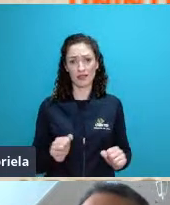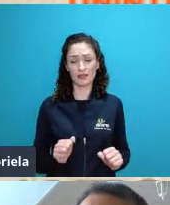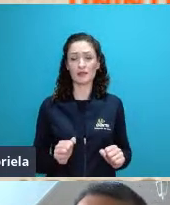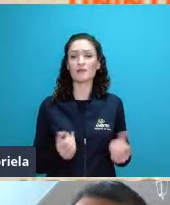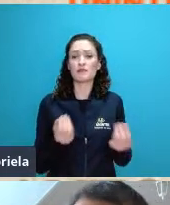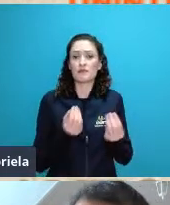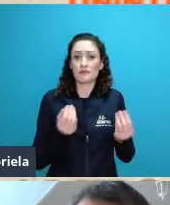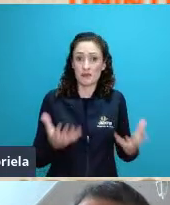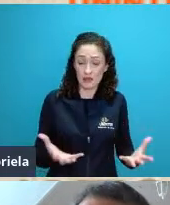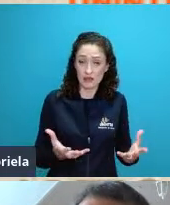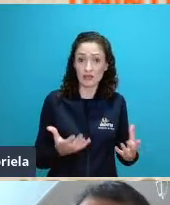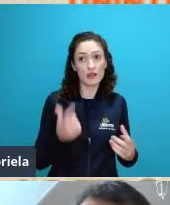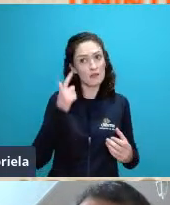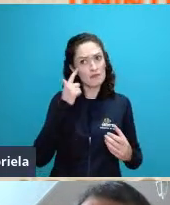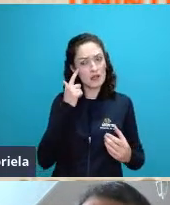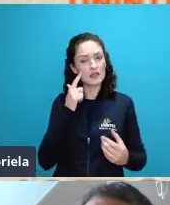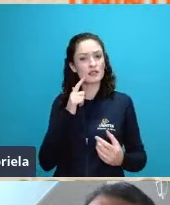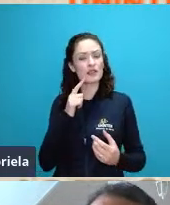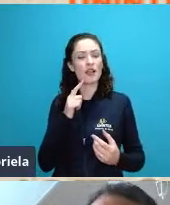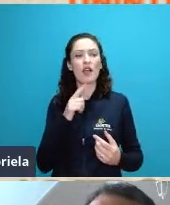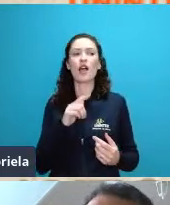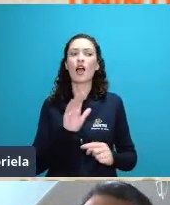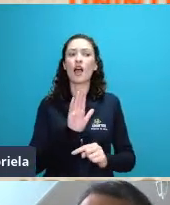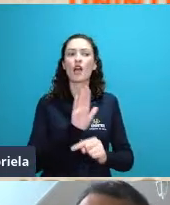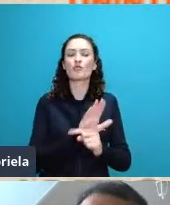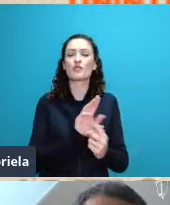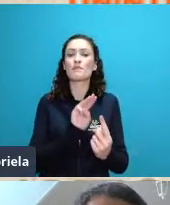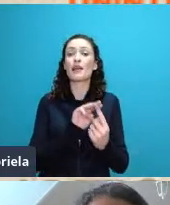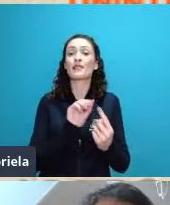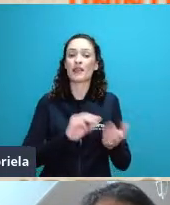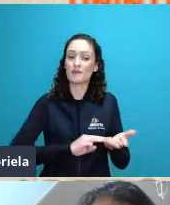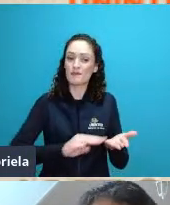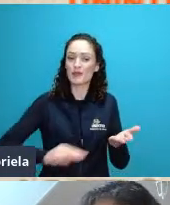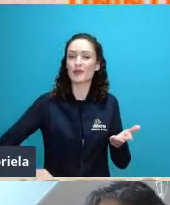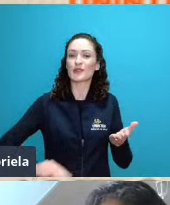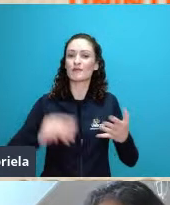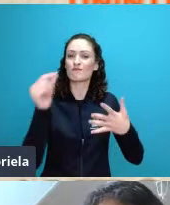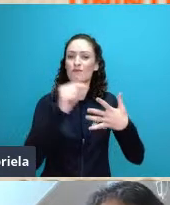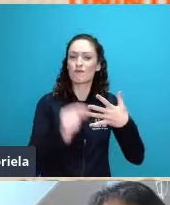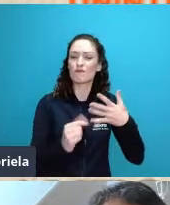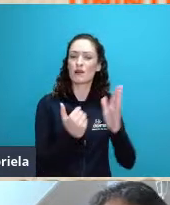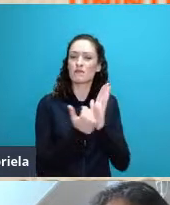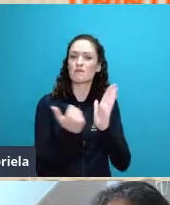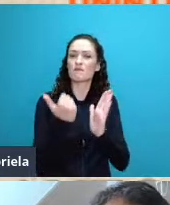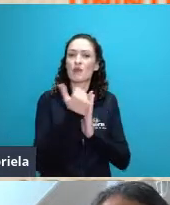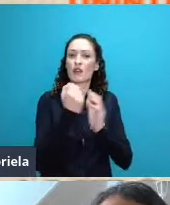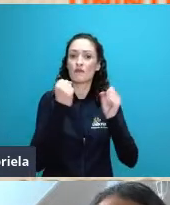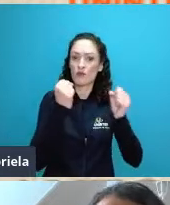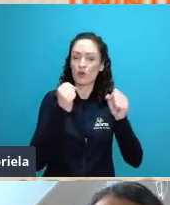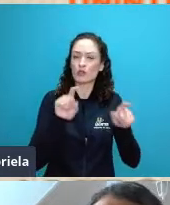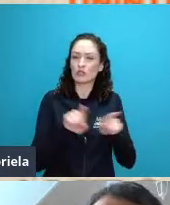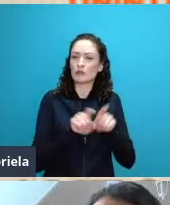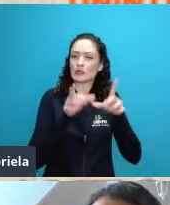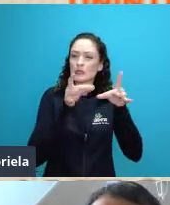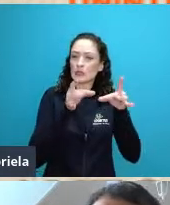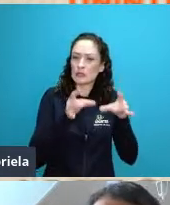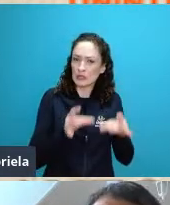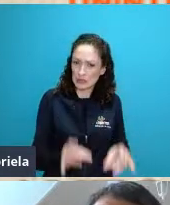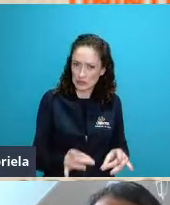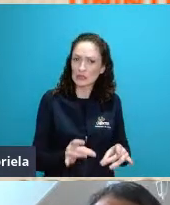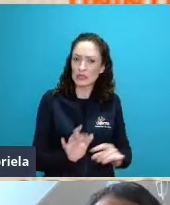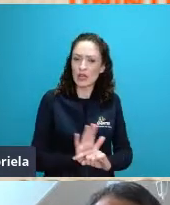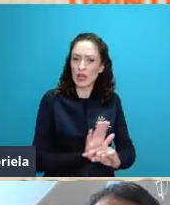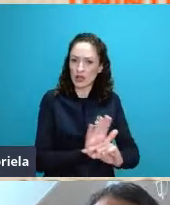rigor na aplicação metodológica científica então essa foi uma forte bandeira levantada pela nova